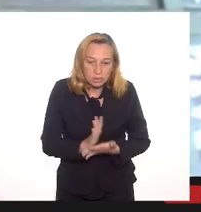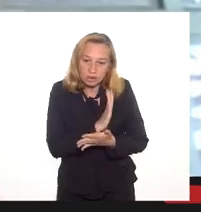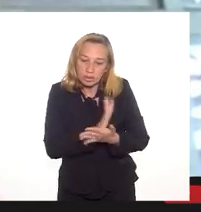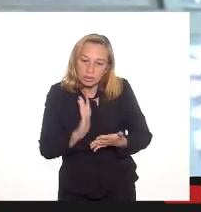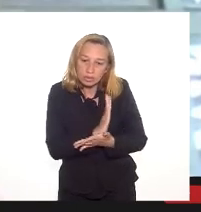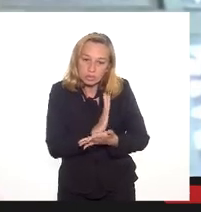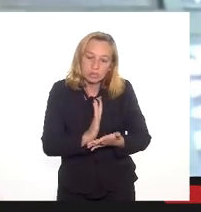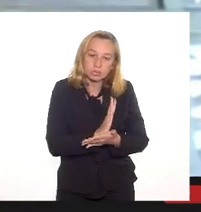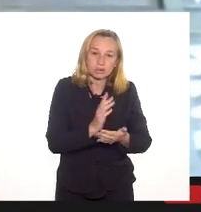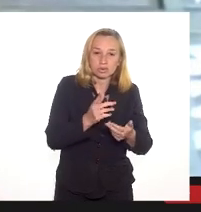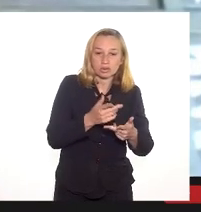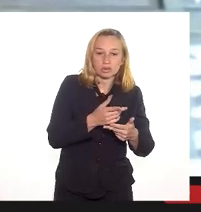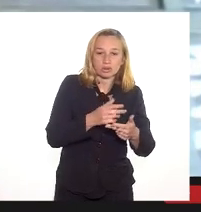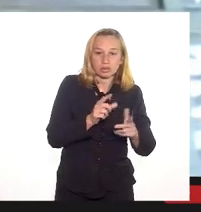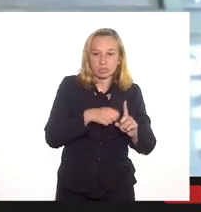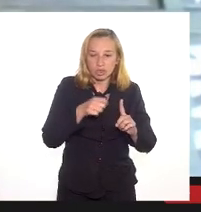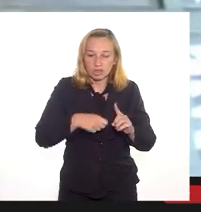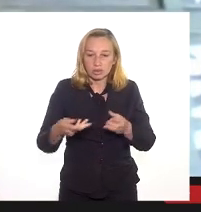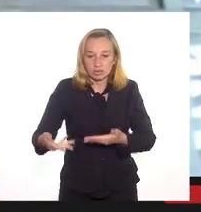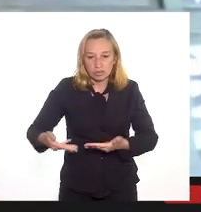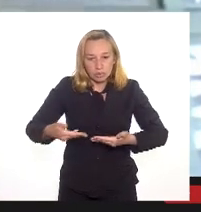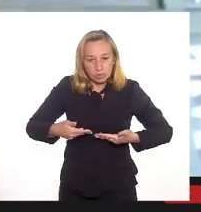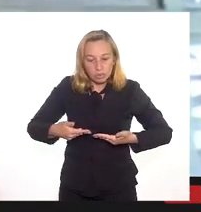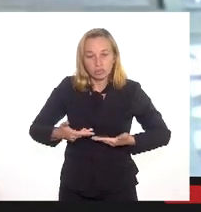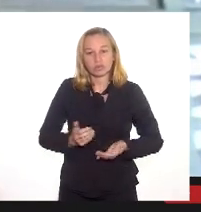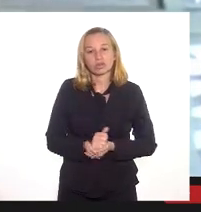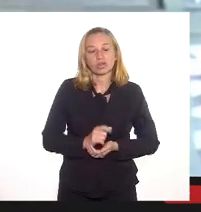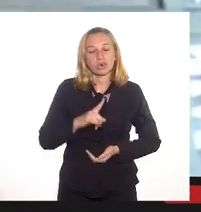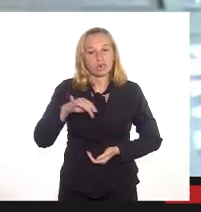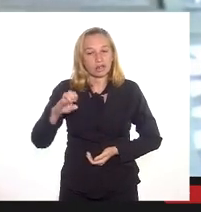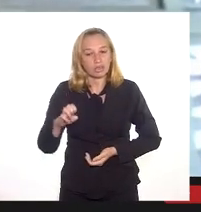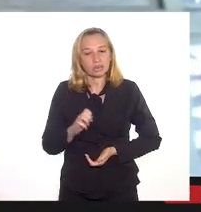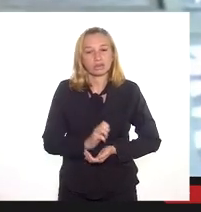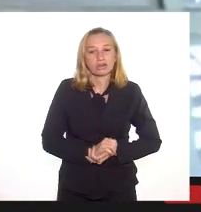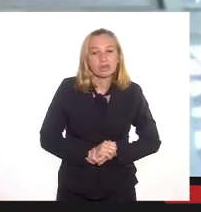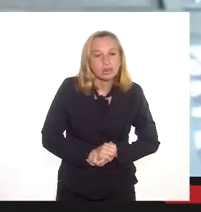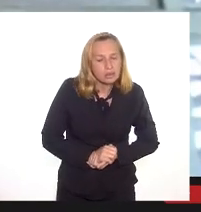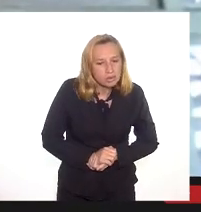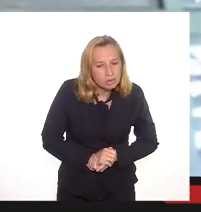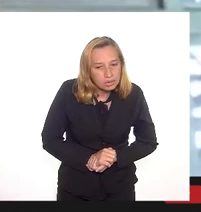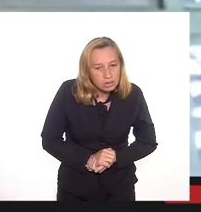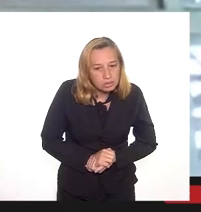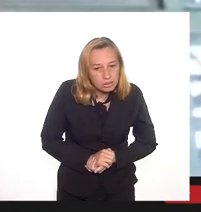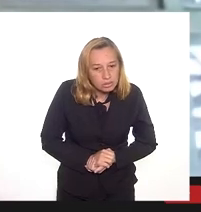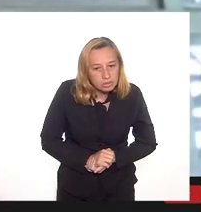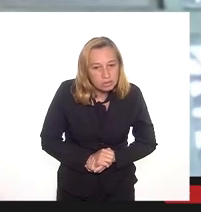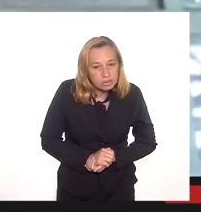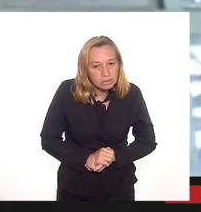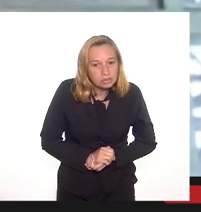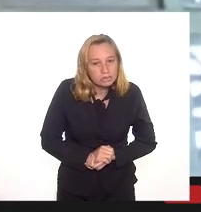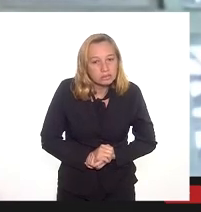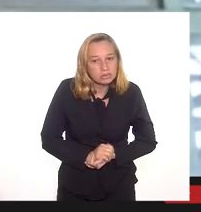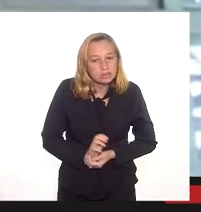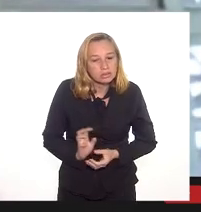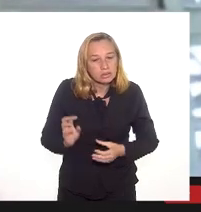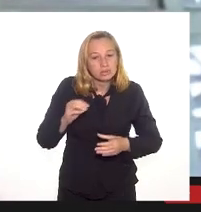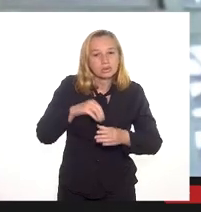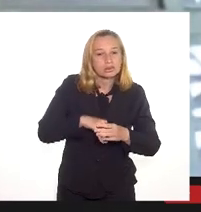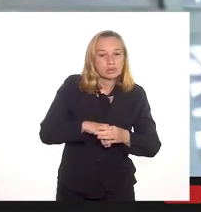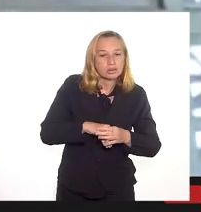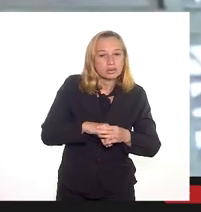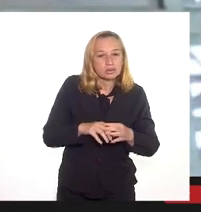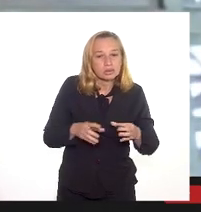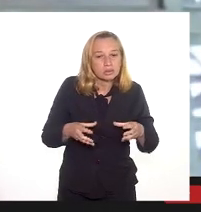convidada pelo professor Alex Magalhães para ingressar nesse corpo de